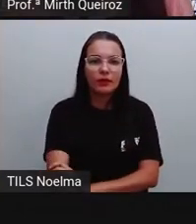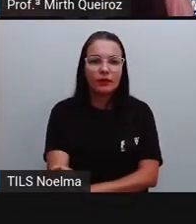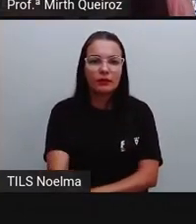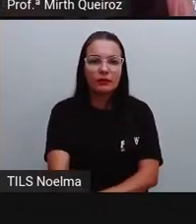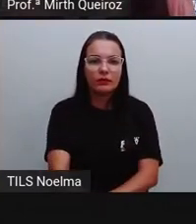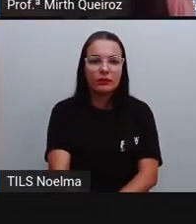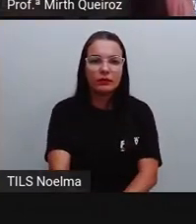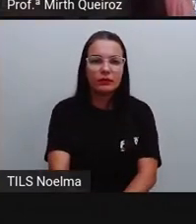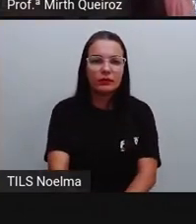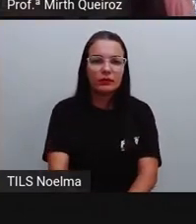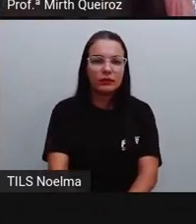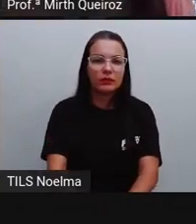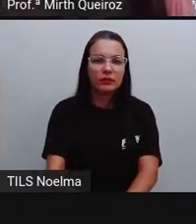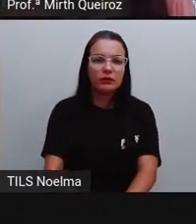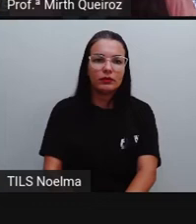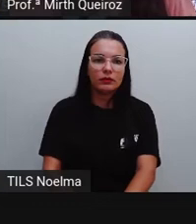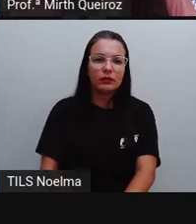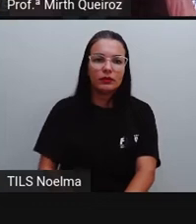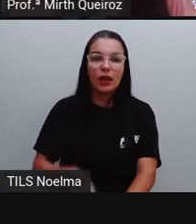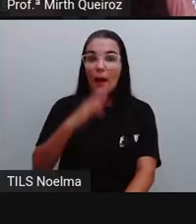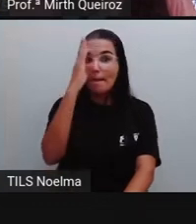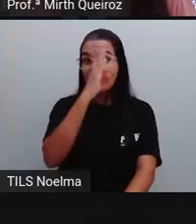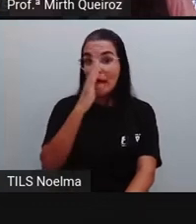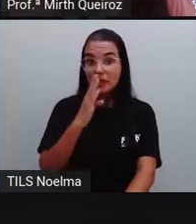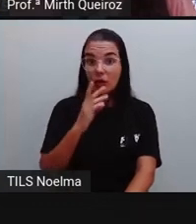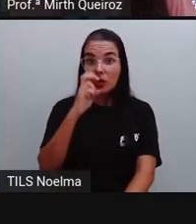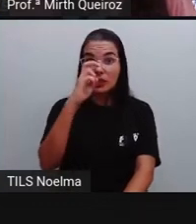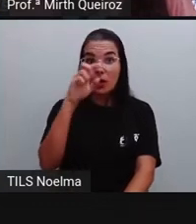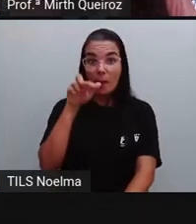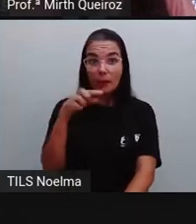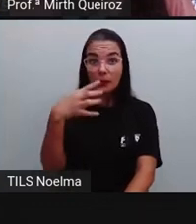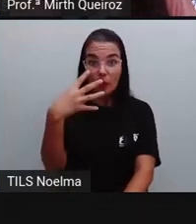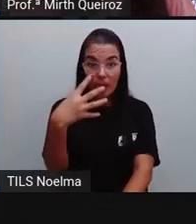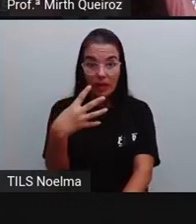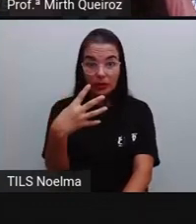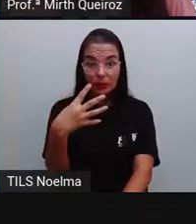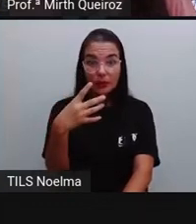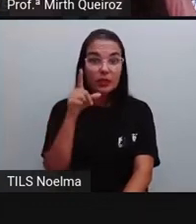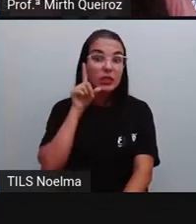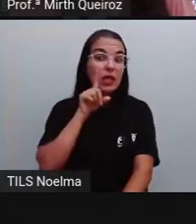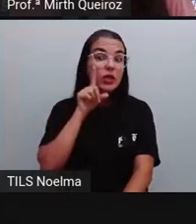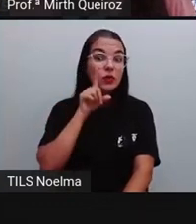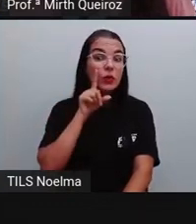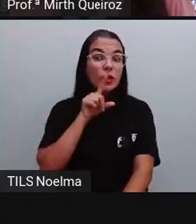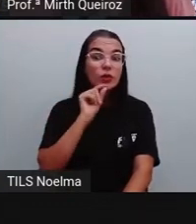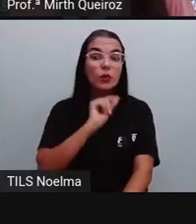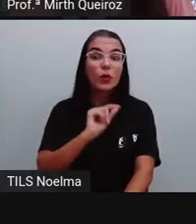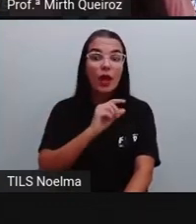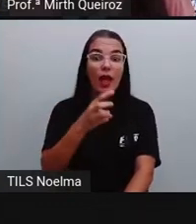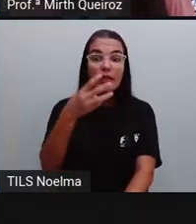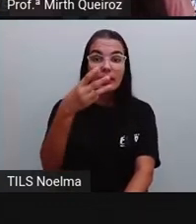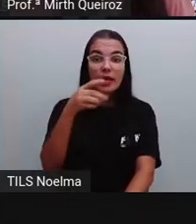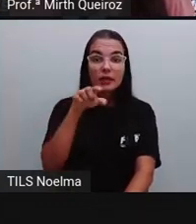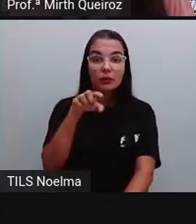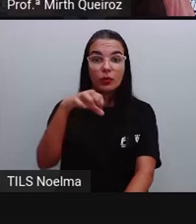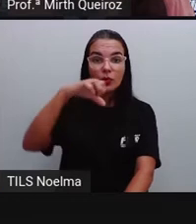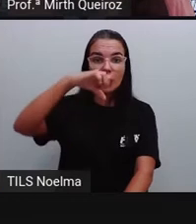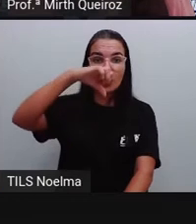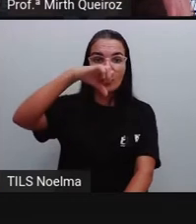Brasil 5,4. Estados Unidos 3,9.